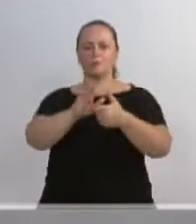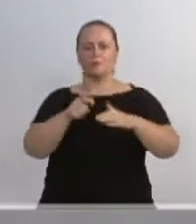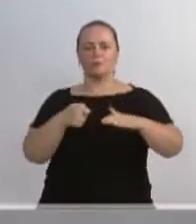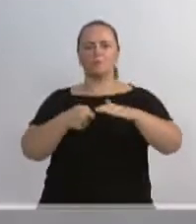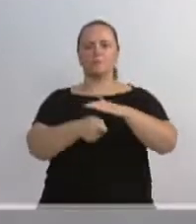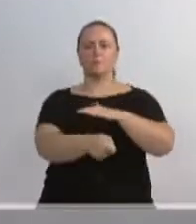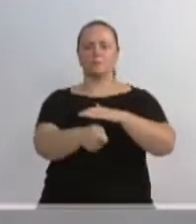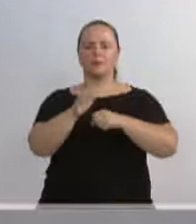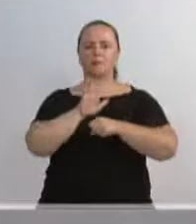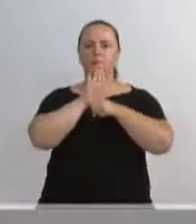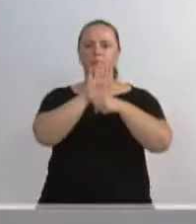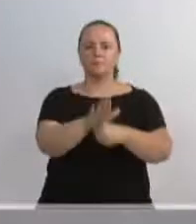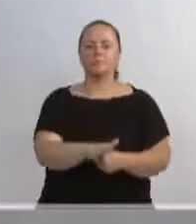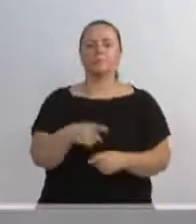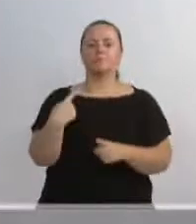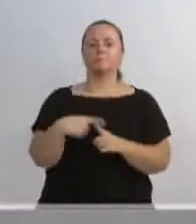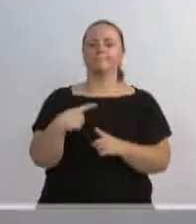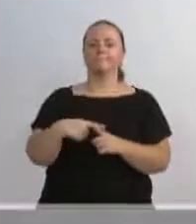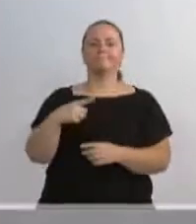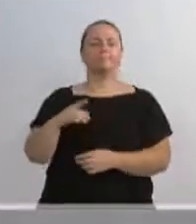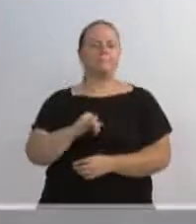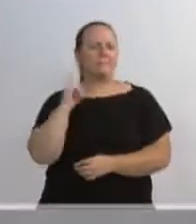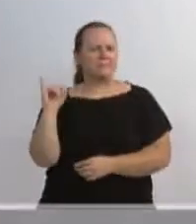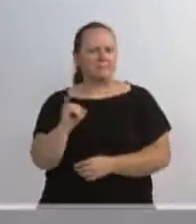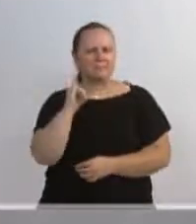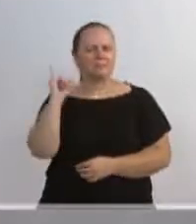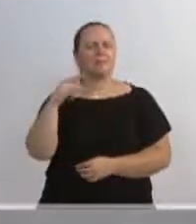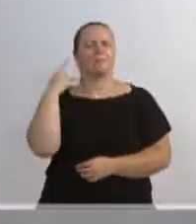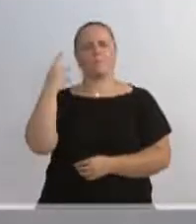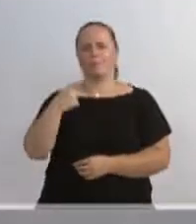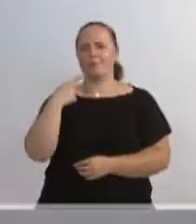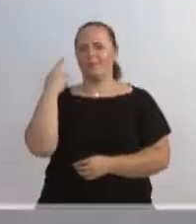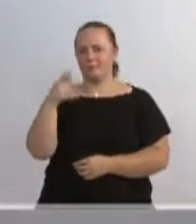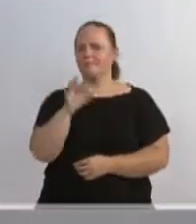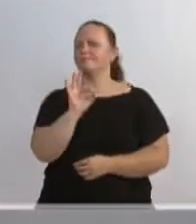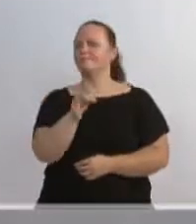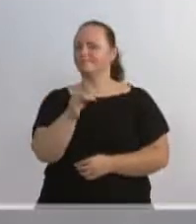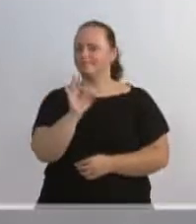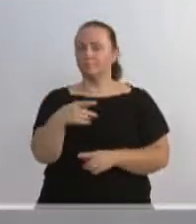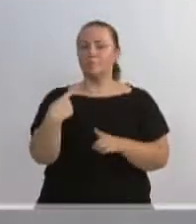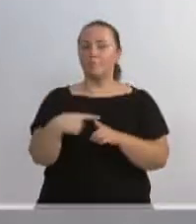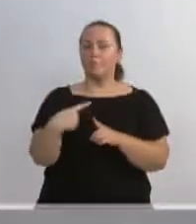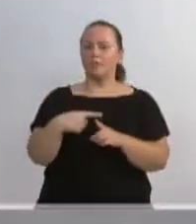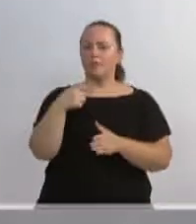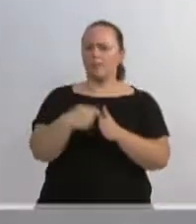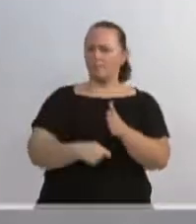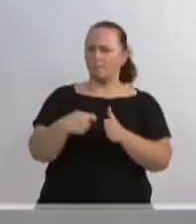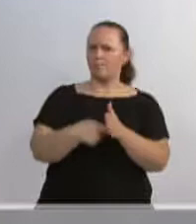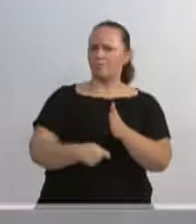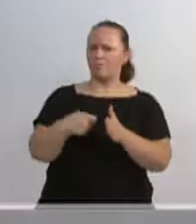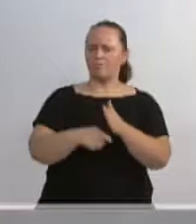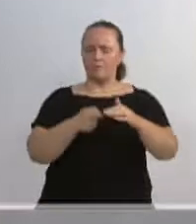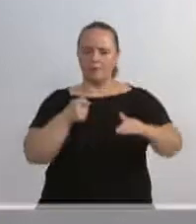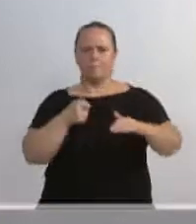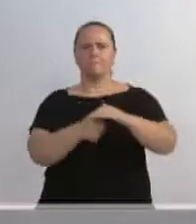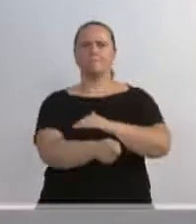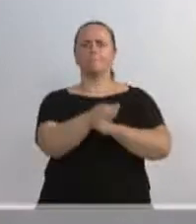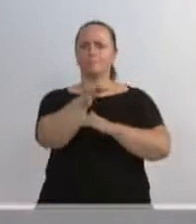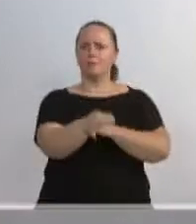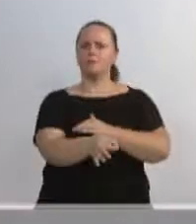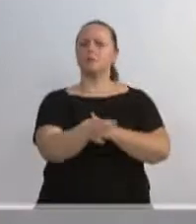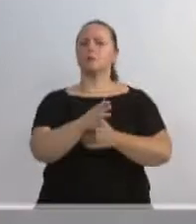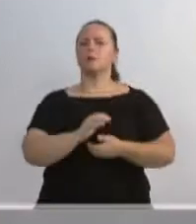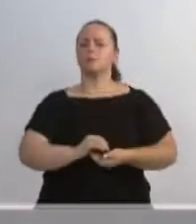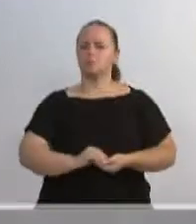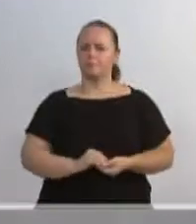dada a importância política também dessa entidade que cobra da classe política mais investimento e mais